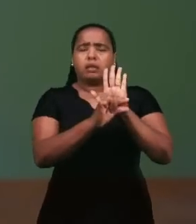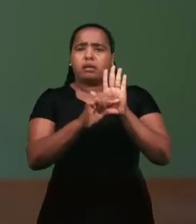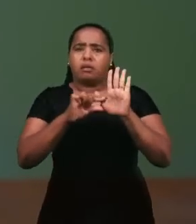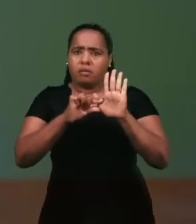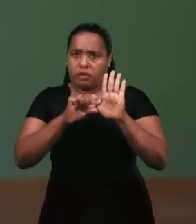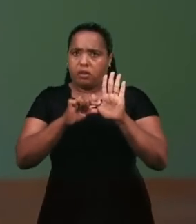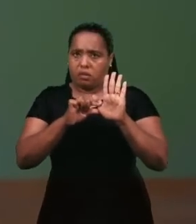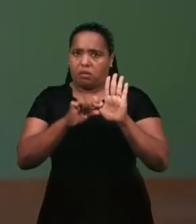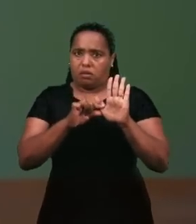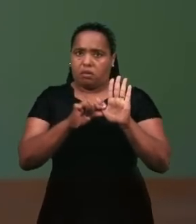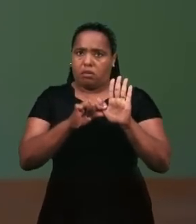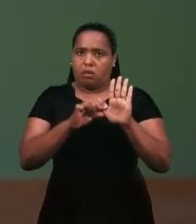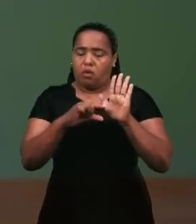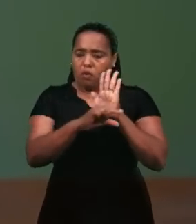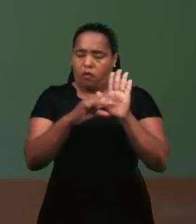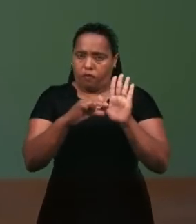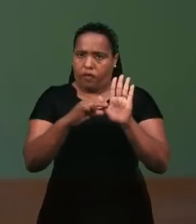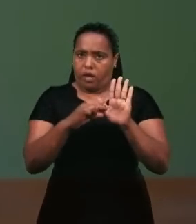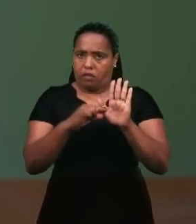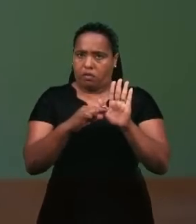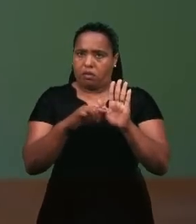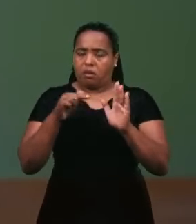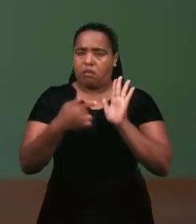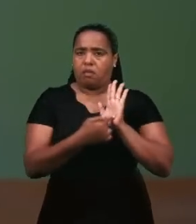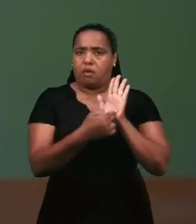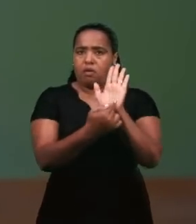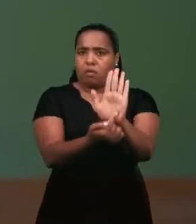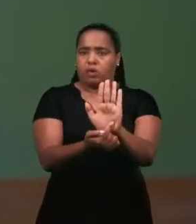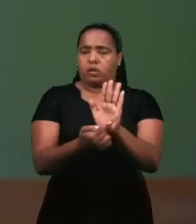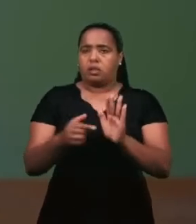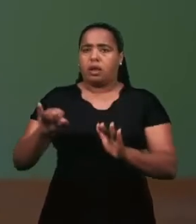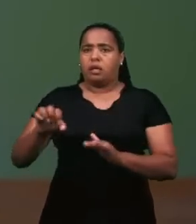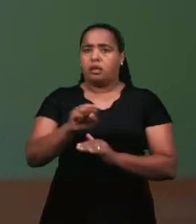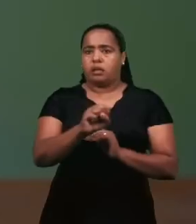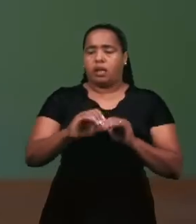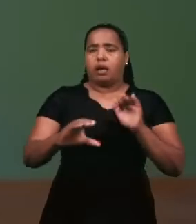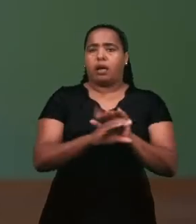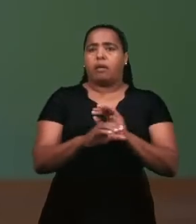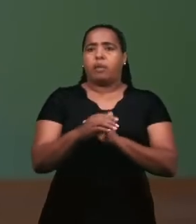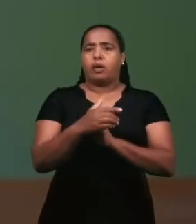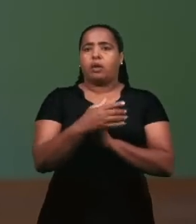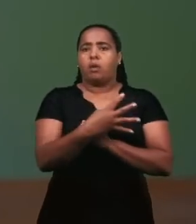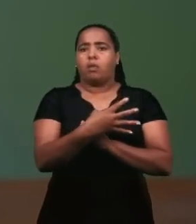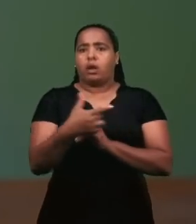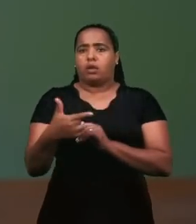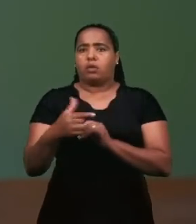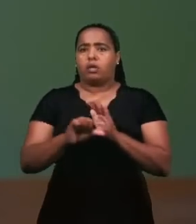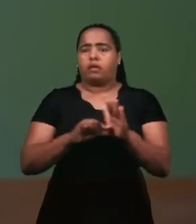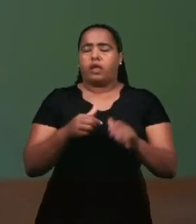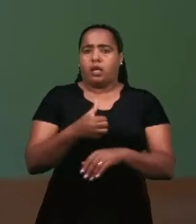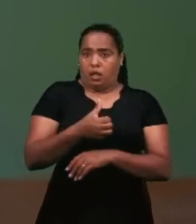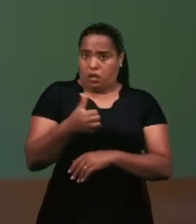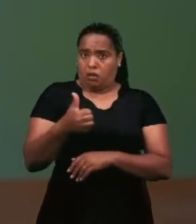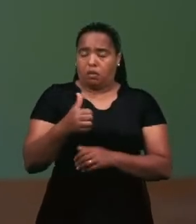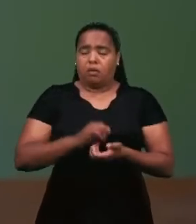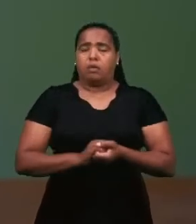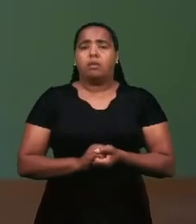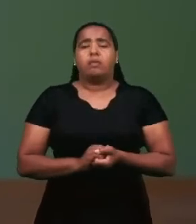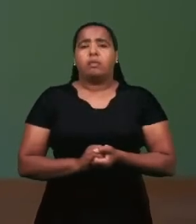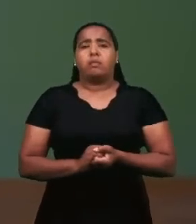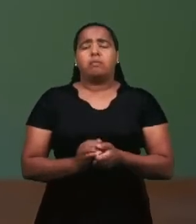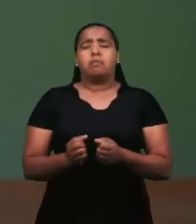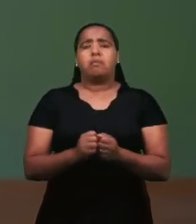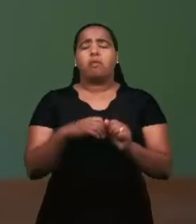ou seja, os versos que foram citados ali, Isaías 42, verso 1, e são